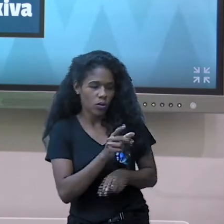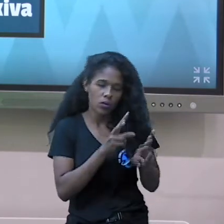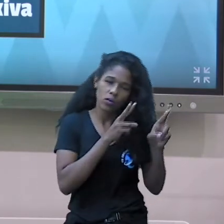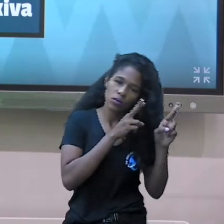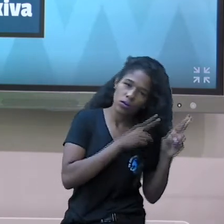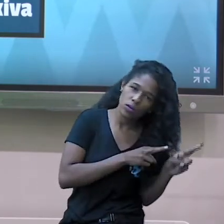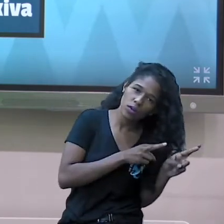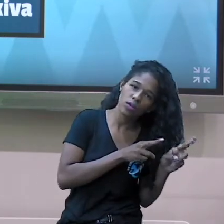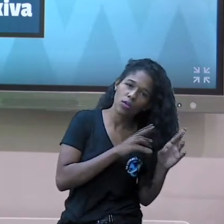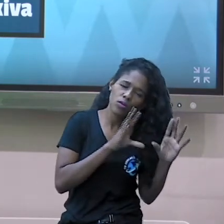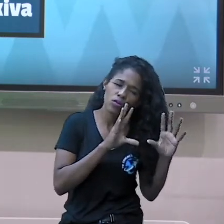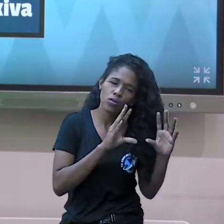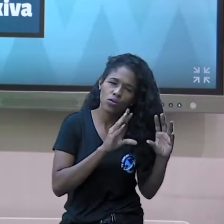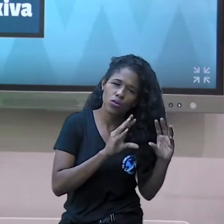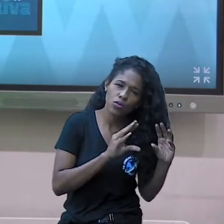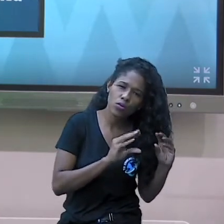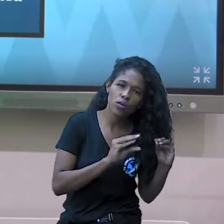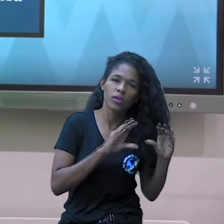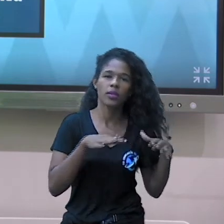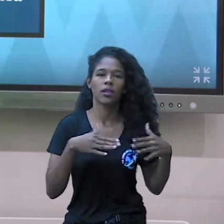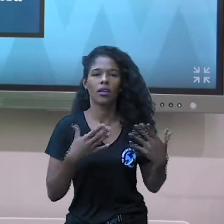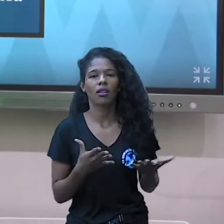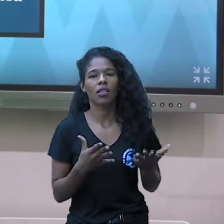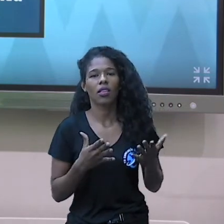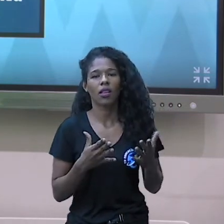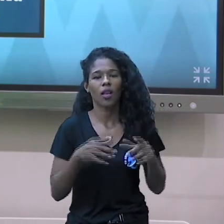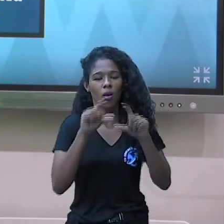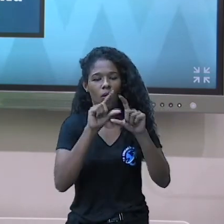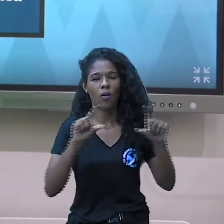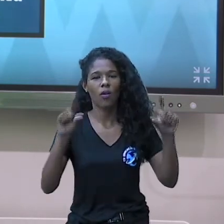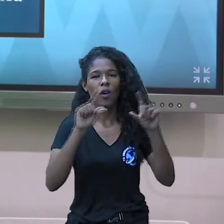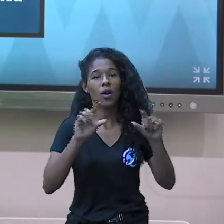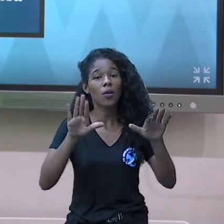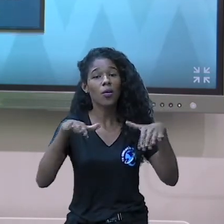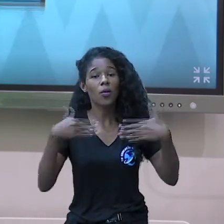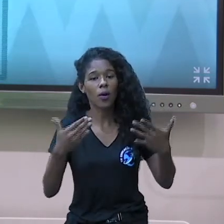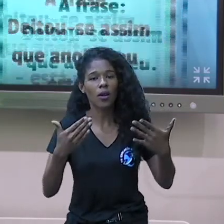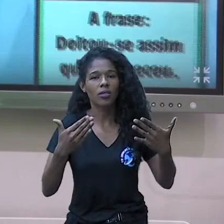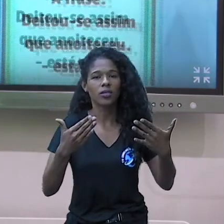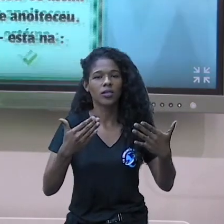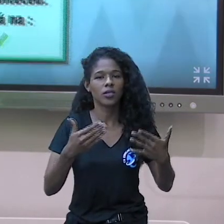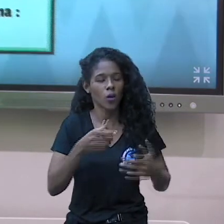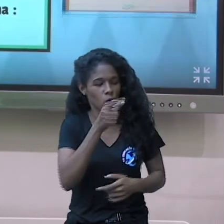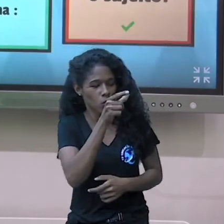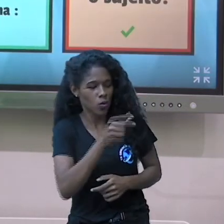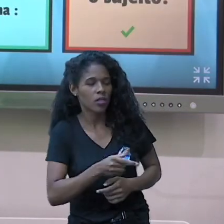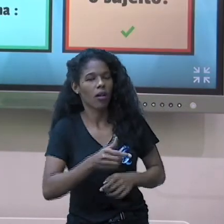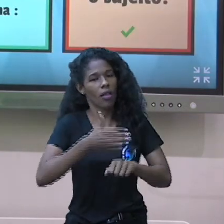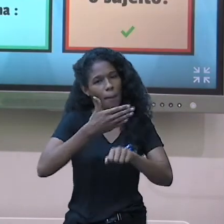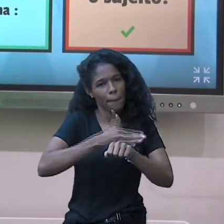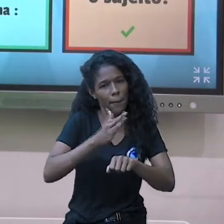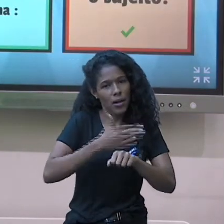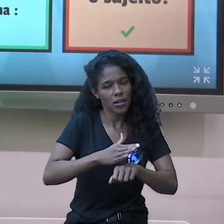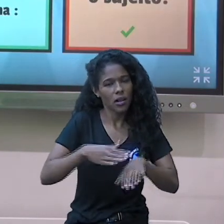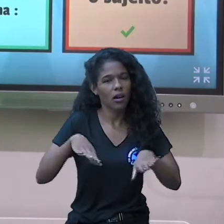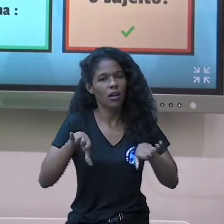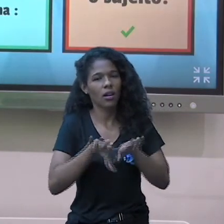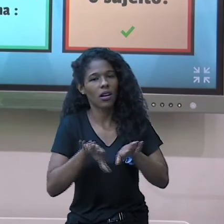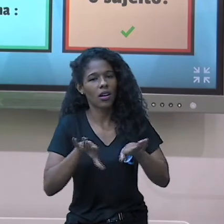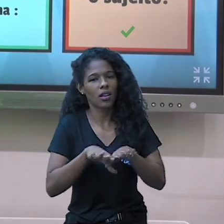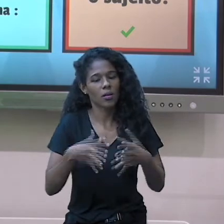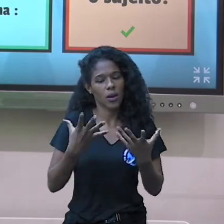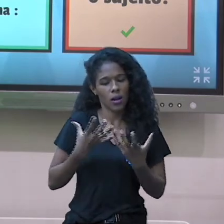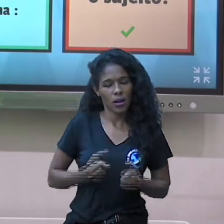pessoal, na voz? Reflexiva, porque ele está praticando e recebendo a ação, né? Ele vai deitar, né? Vamos